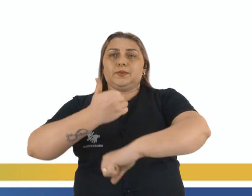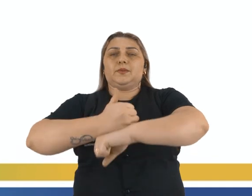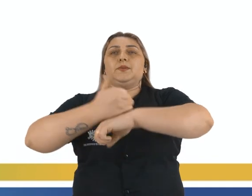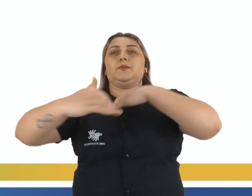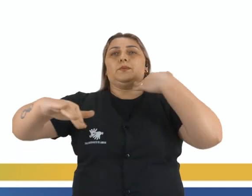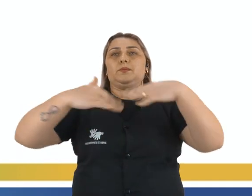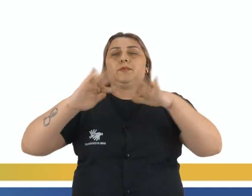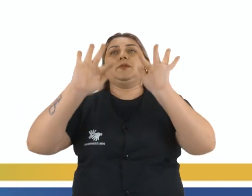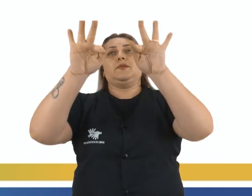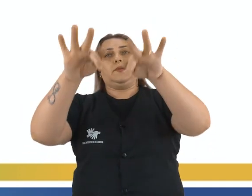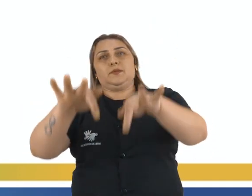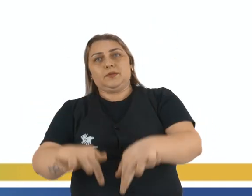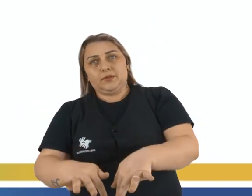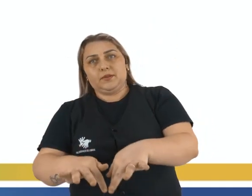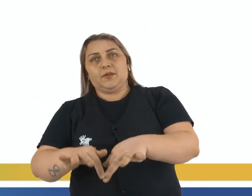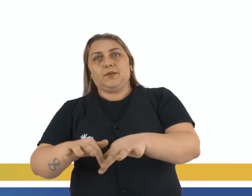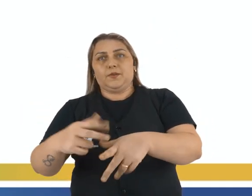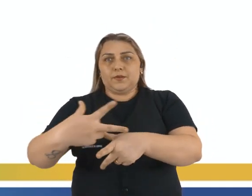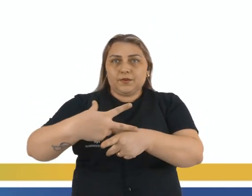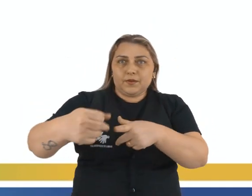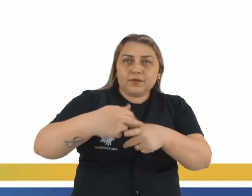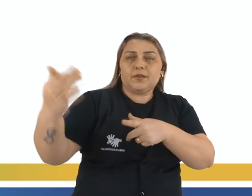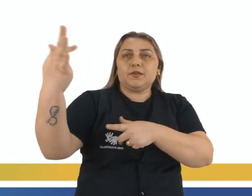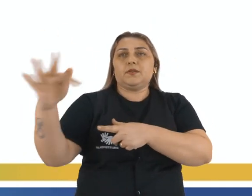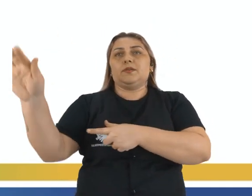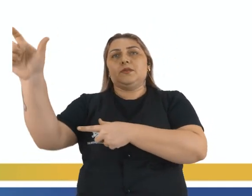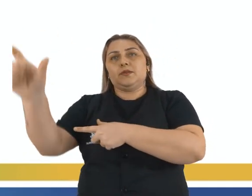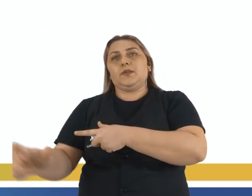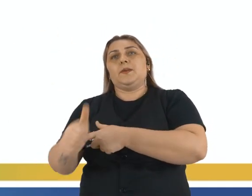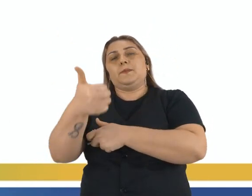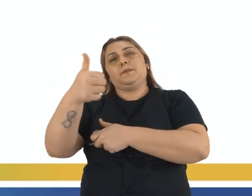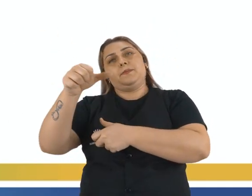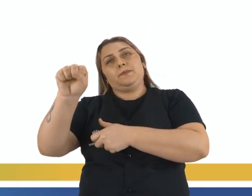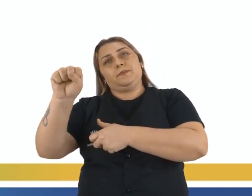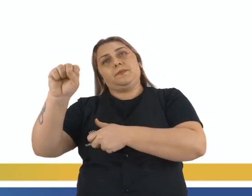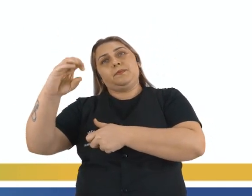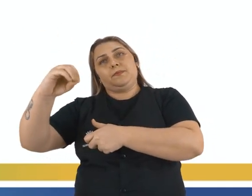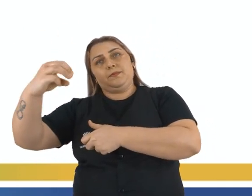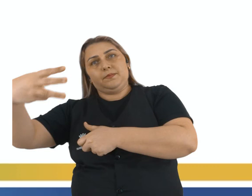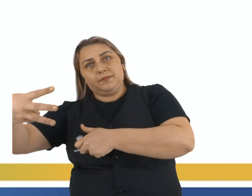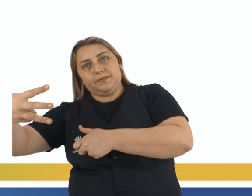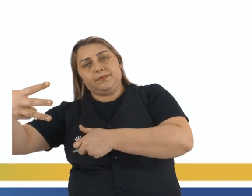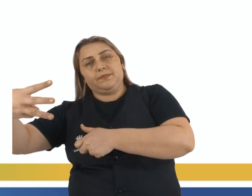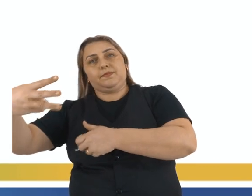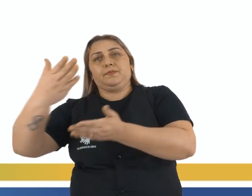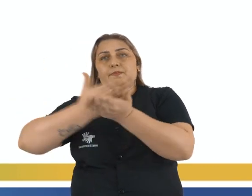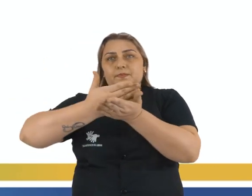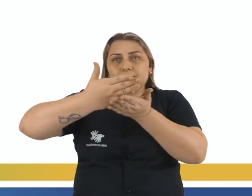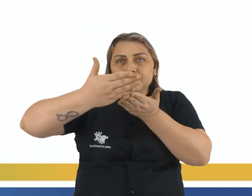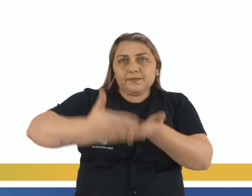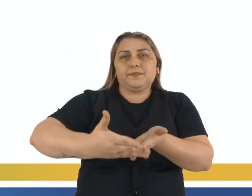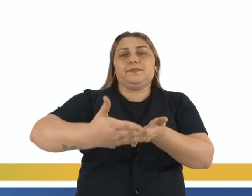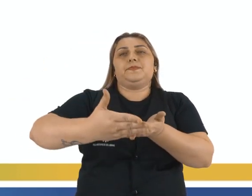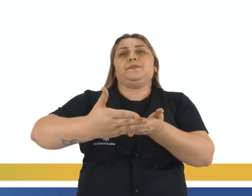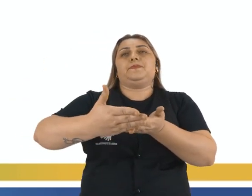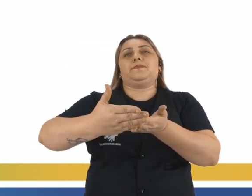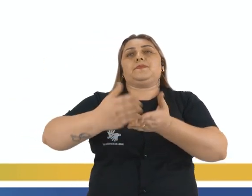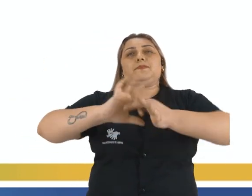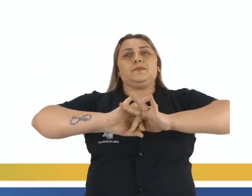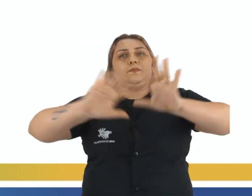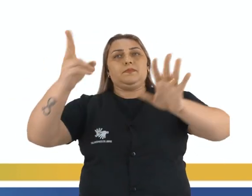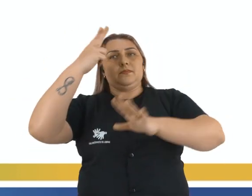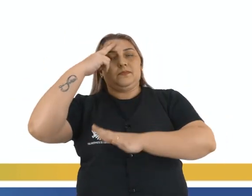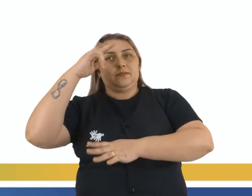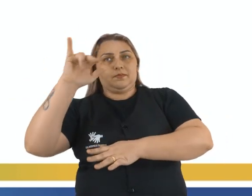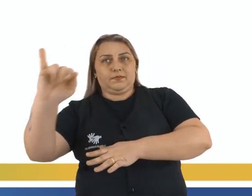e, finalmente, vencendo os franceses em 1803. A partir daí, então, a independência do